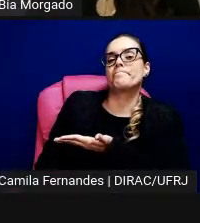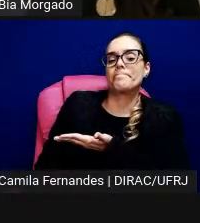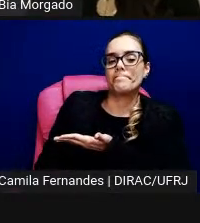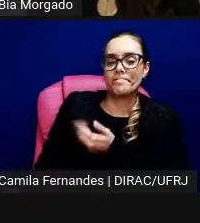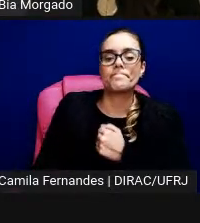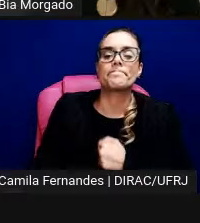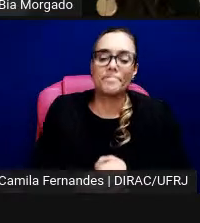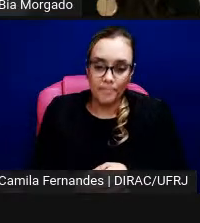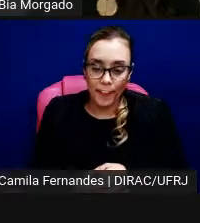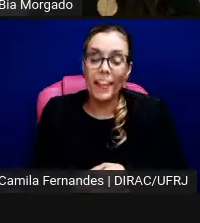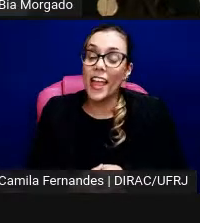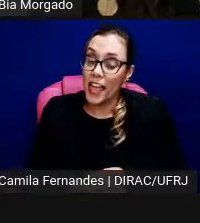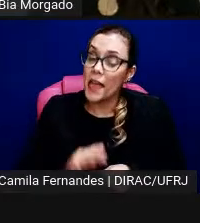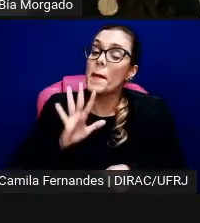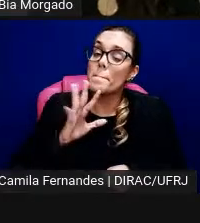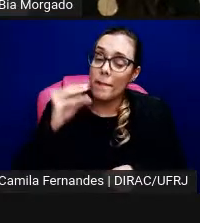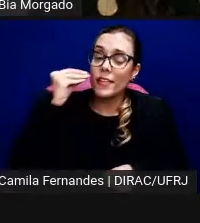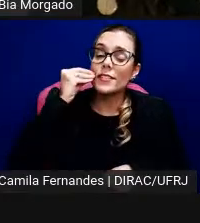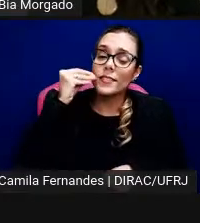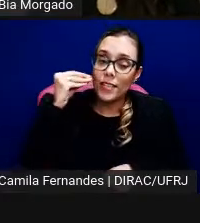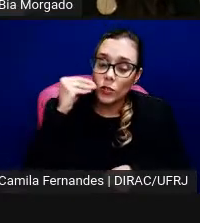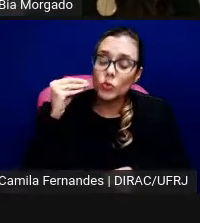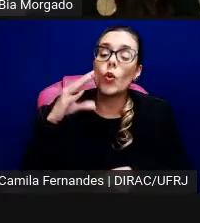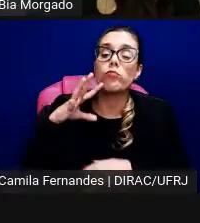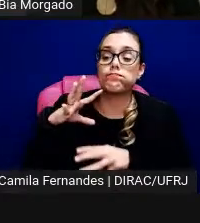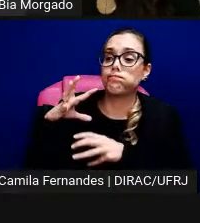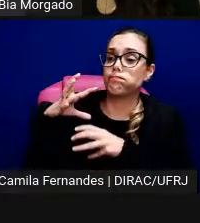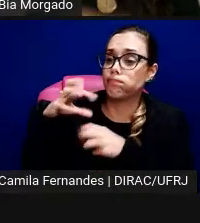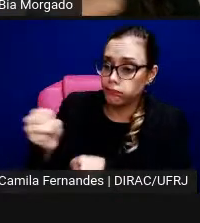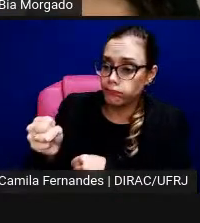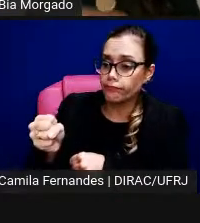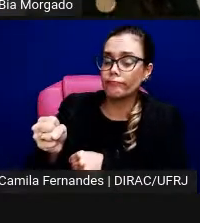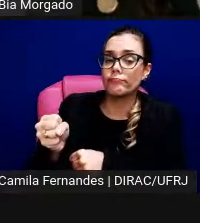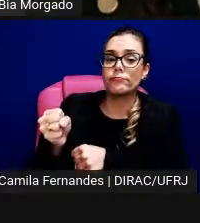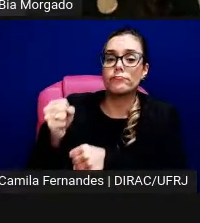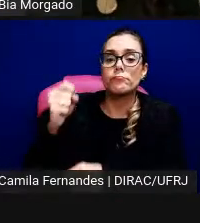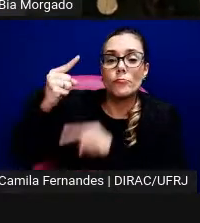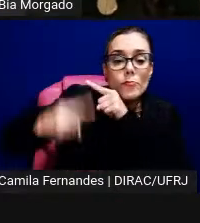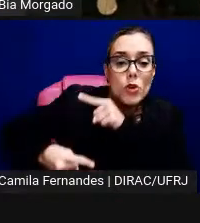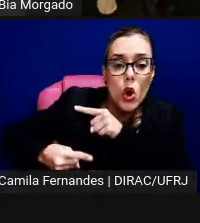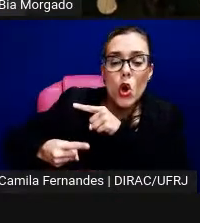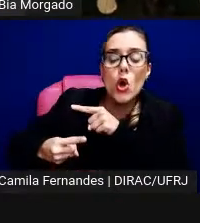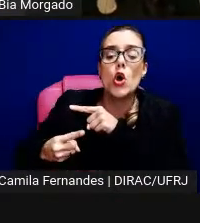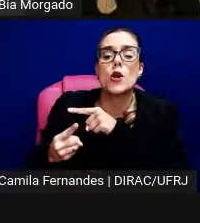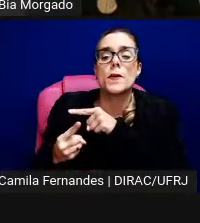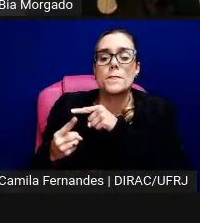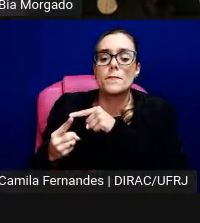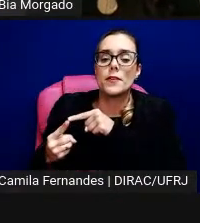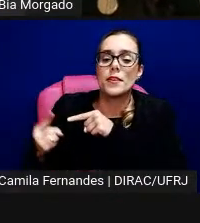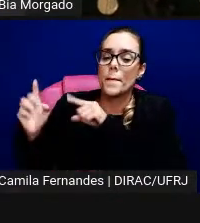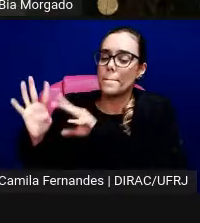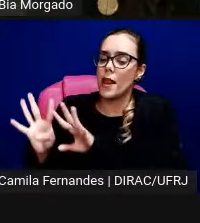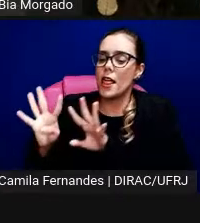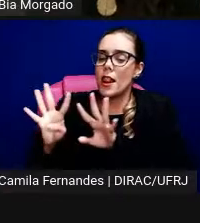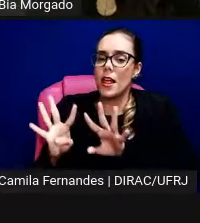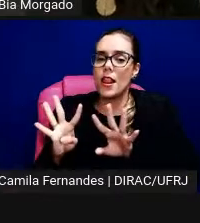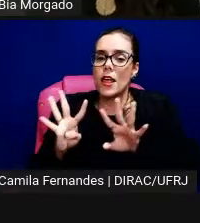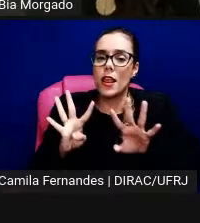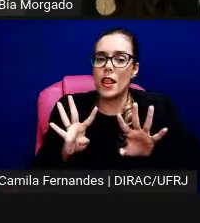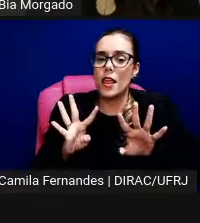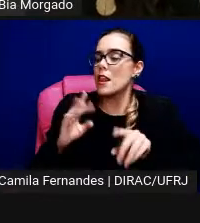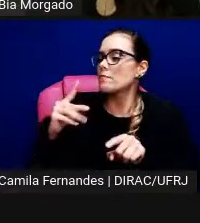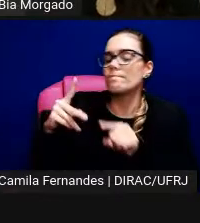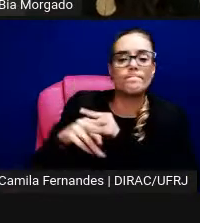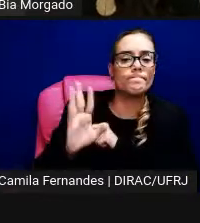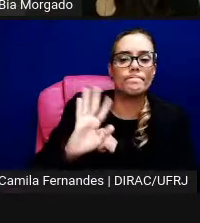mas tentou impedir a passagem desses artistas pelo espaço onde ele estava curando